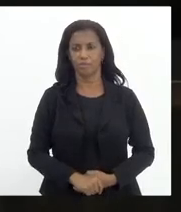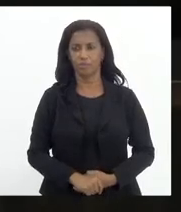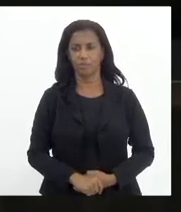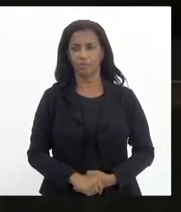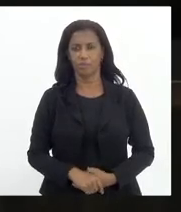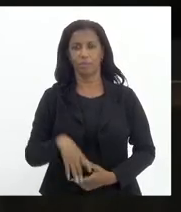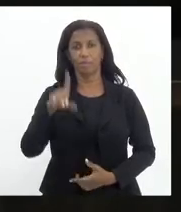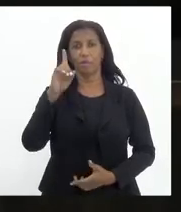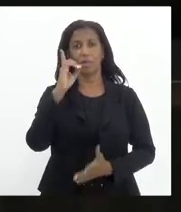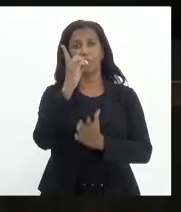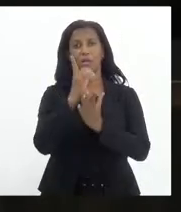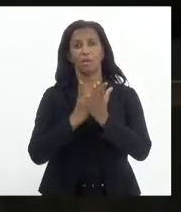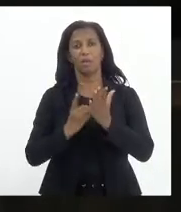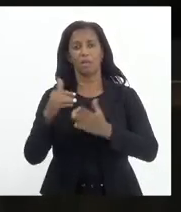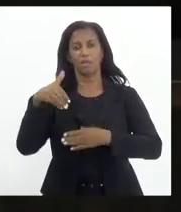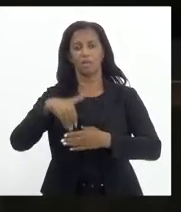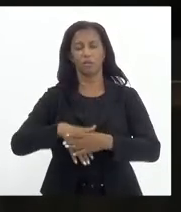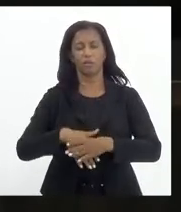Declaração de voto ao final, presidente.